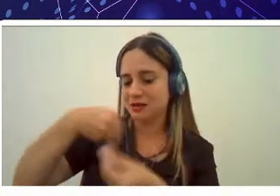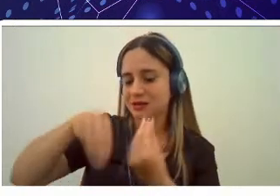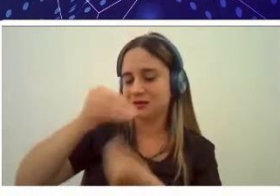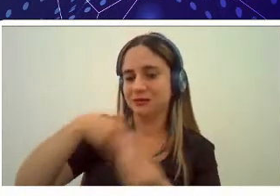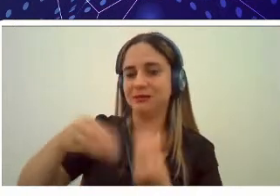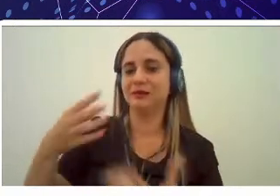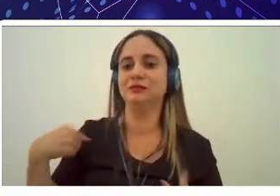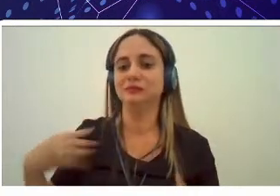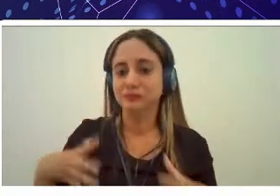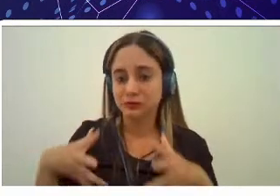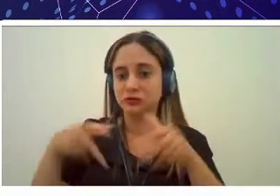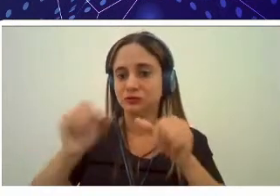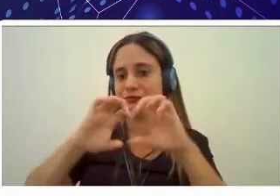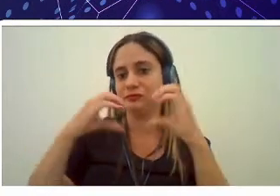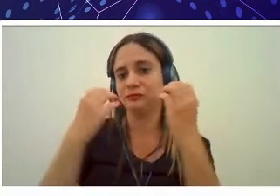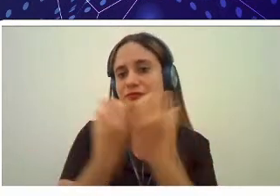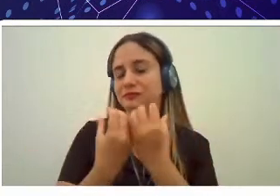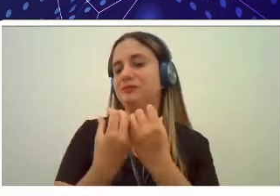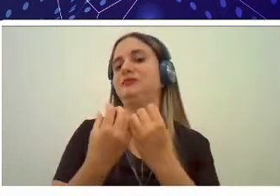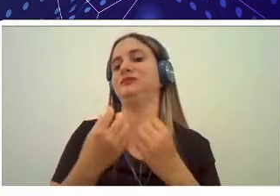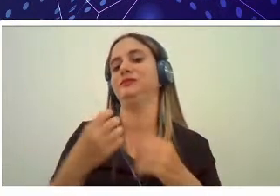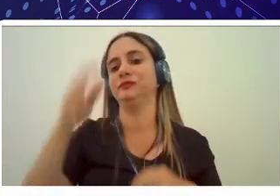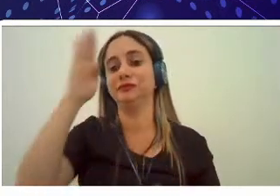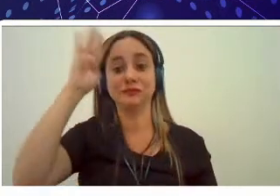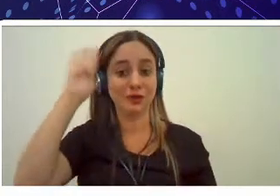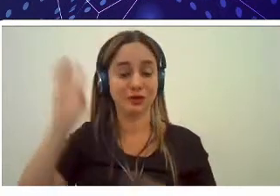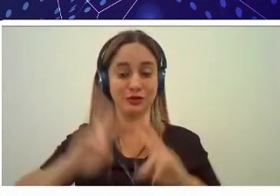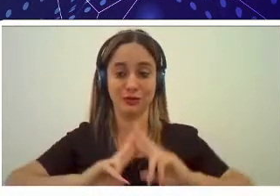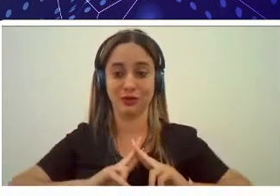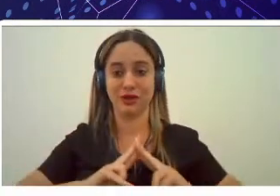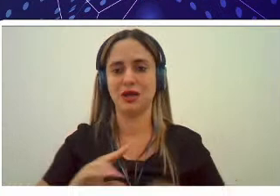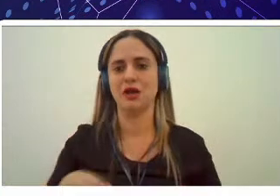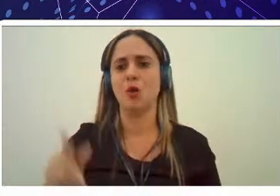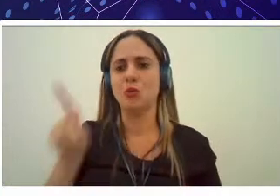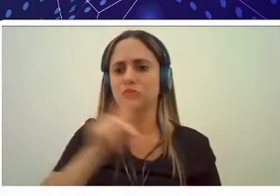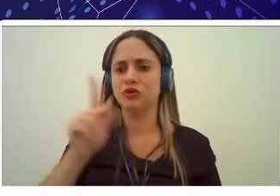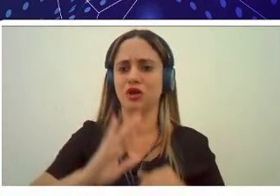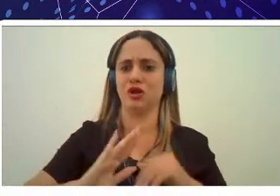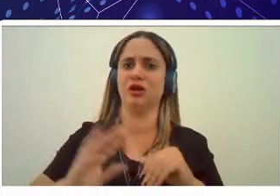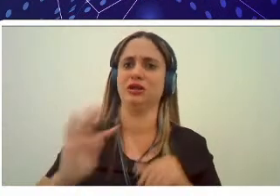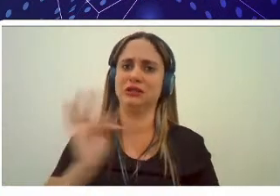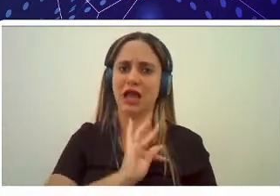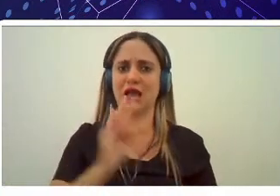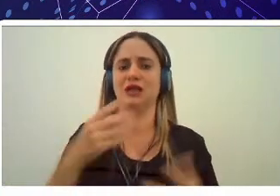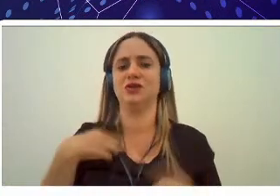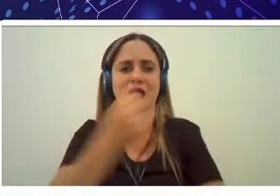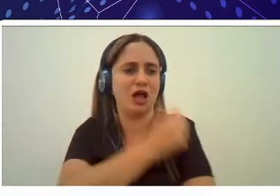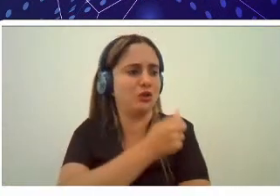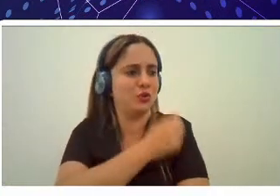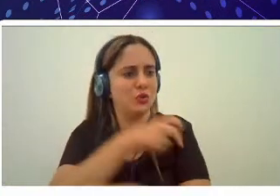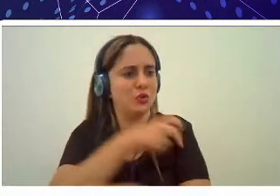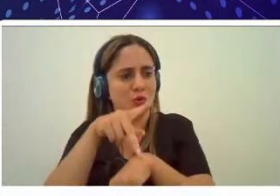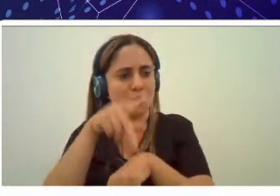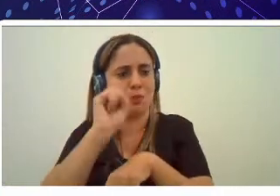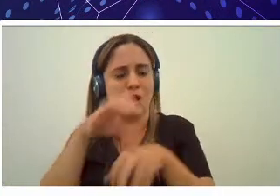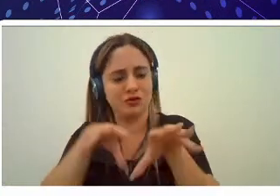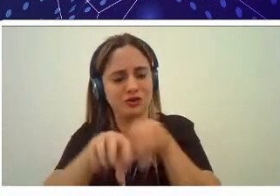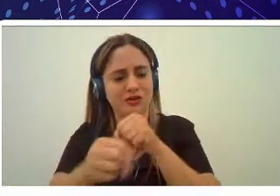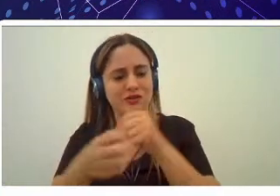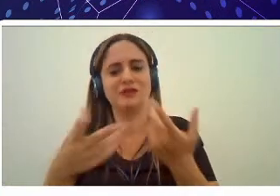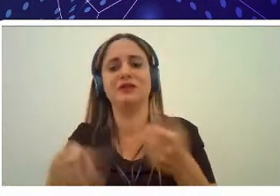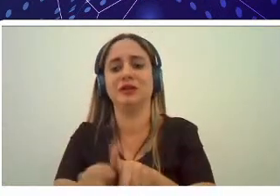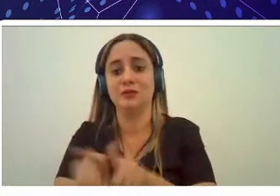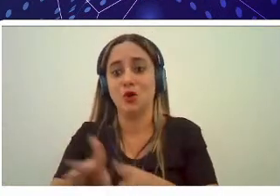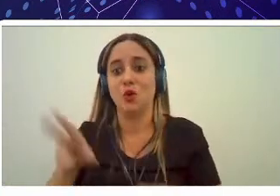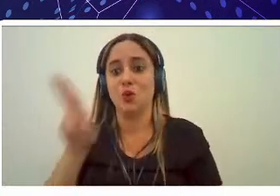socialização de toda a comunidade acadêmica da Unir professores técnicos alunos de graduação e pós-graduação por meio da prática